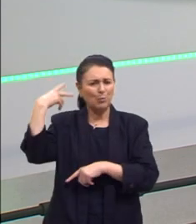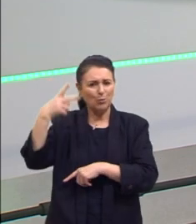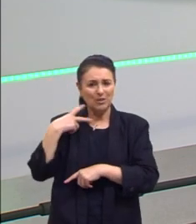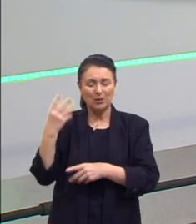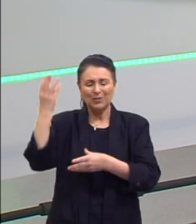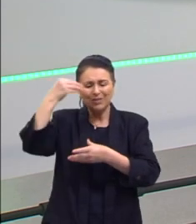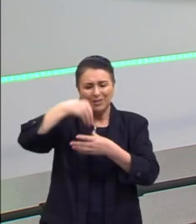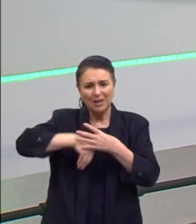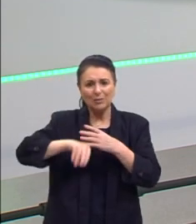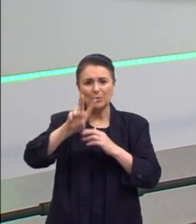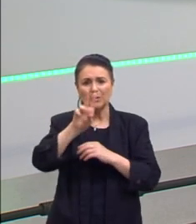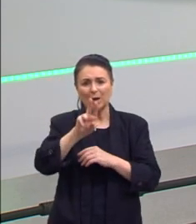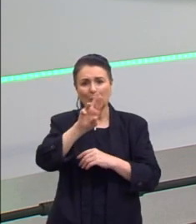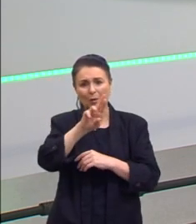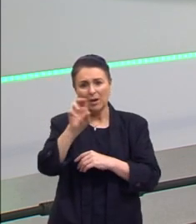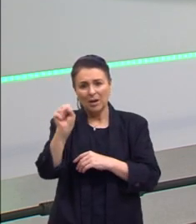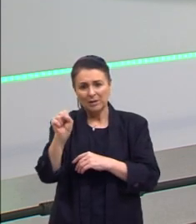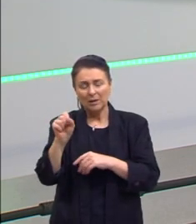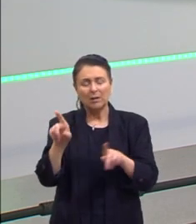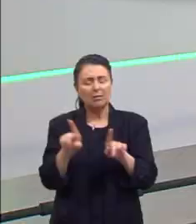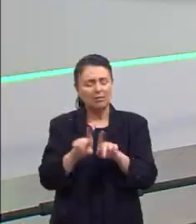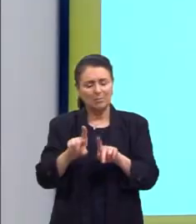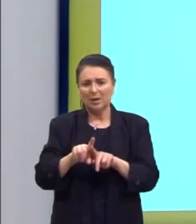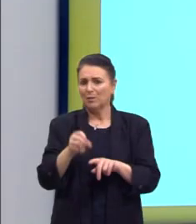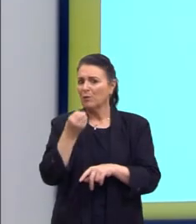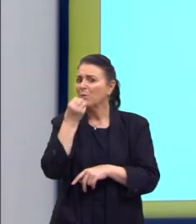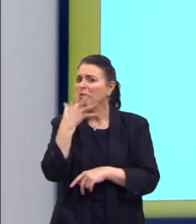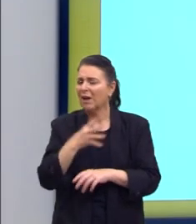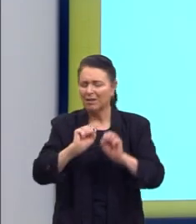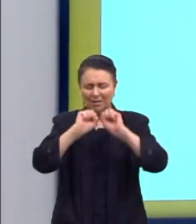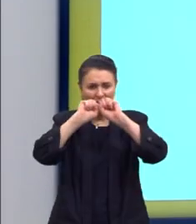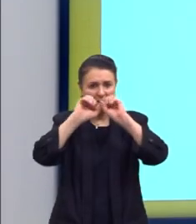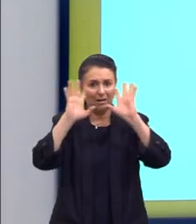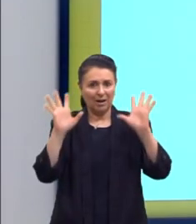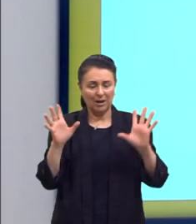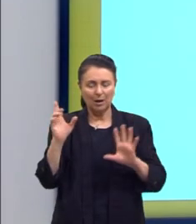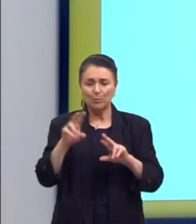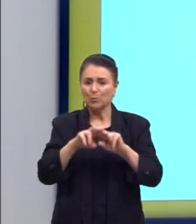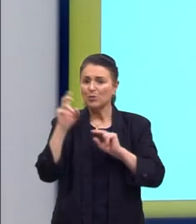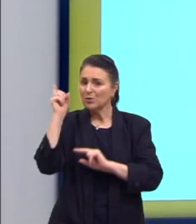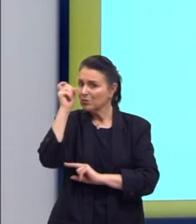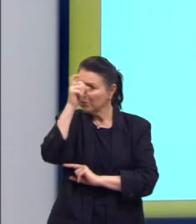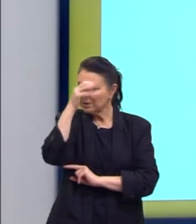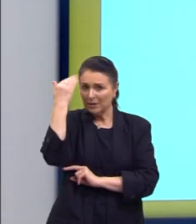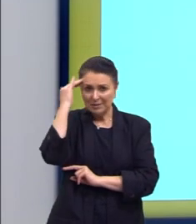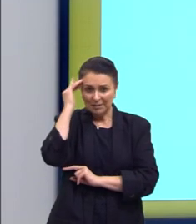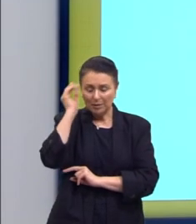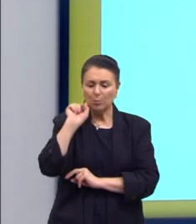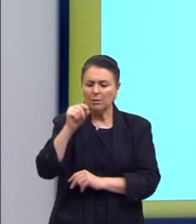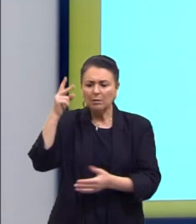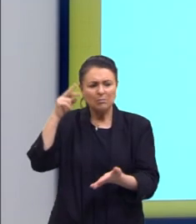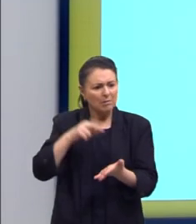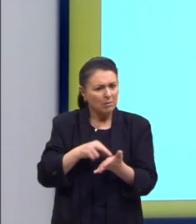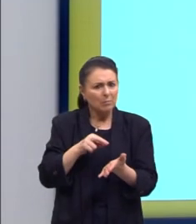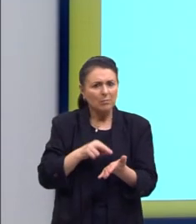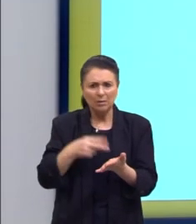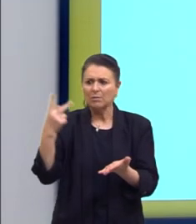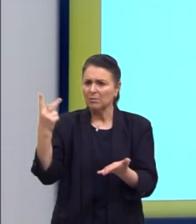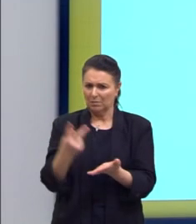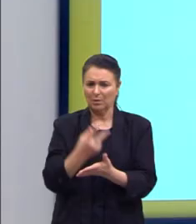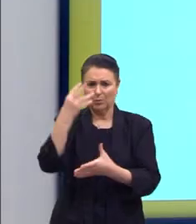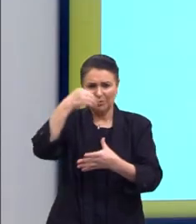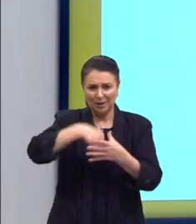Soviética, essa história, no início, não foi muito bem contada. Às vezes, gente tem essa dificuldade, então, de saber o que realmente aconteceu